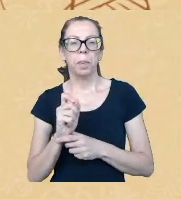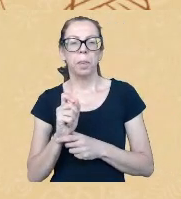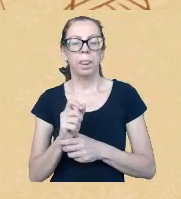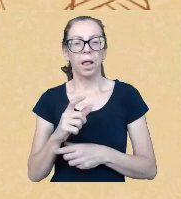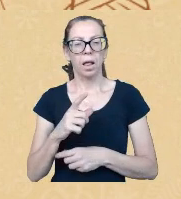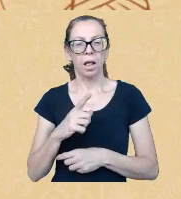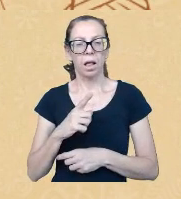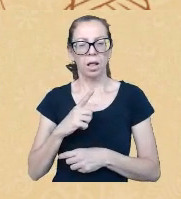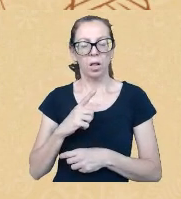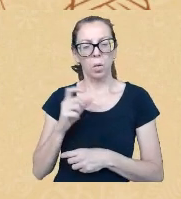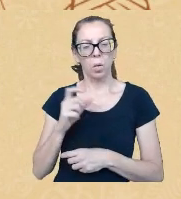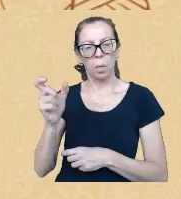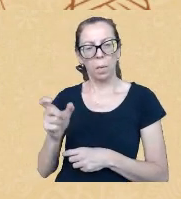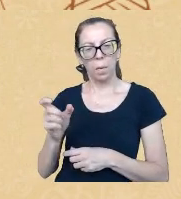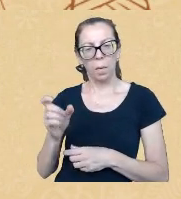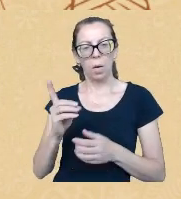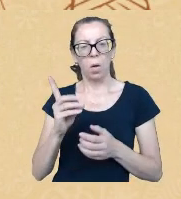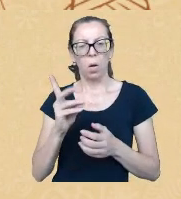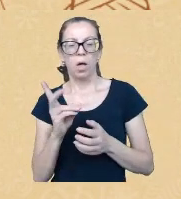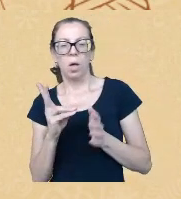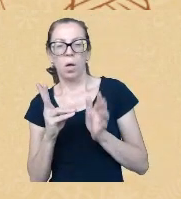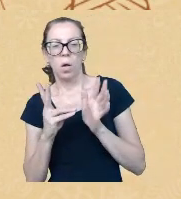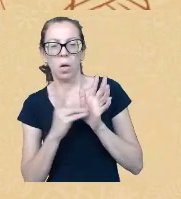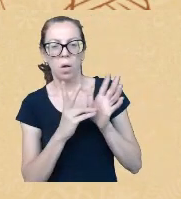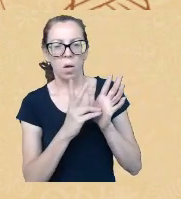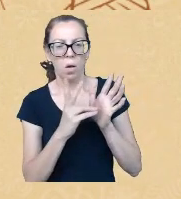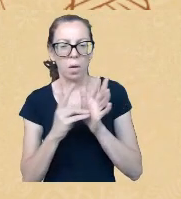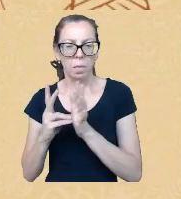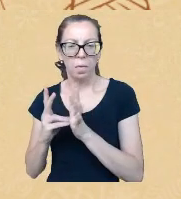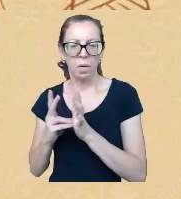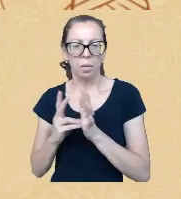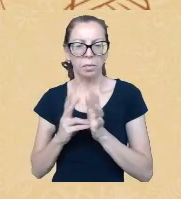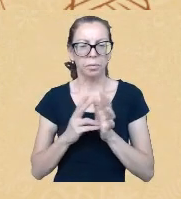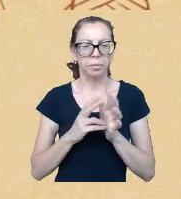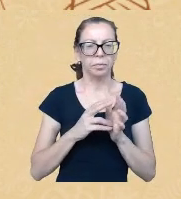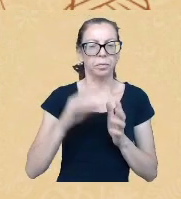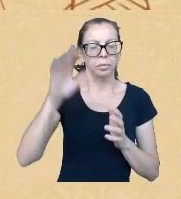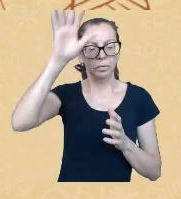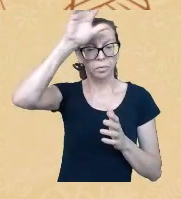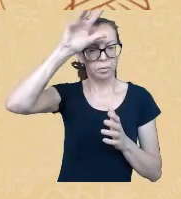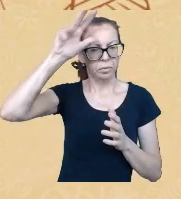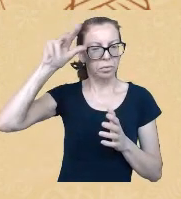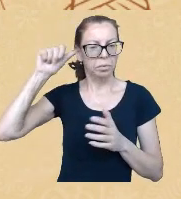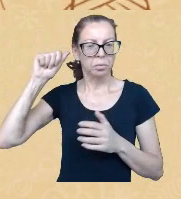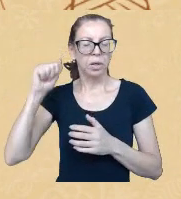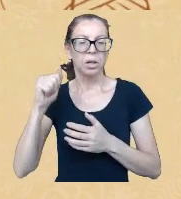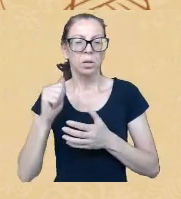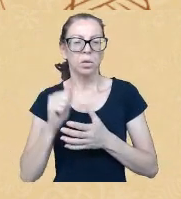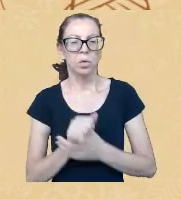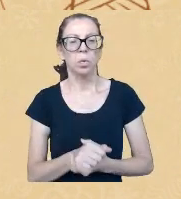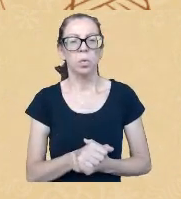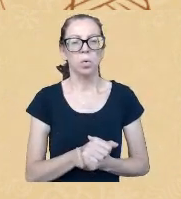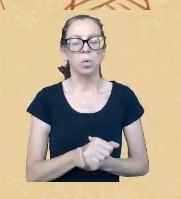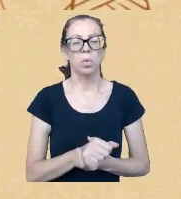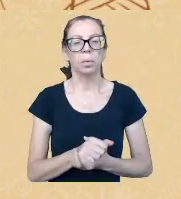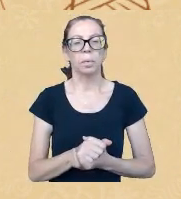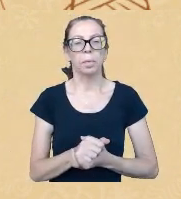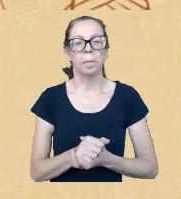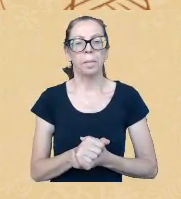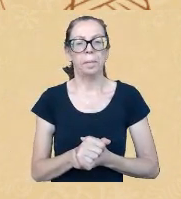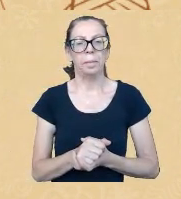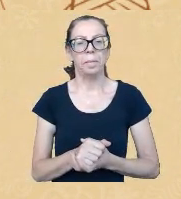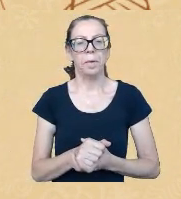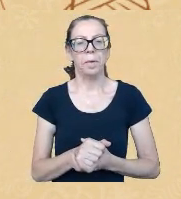os que se afirmam pardas na região amazônica já na Bahia as pessoas que se afirmam pardas são afrodescendentes